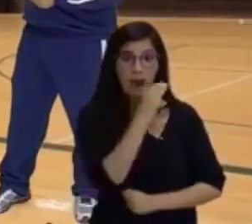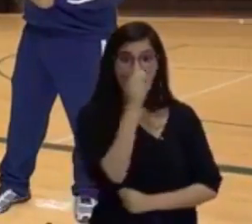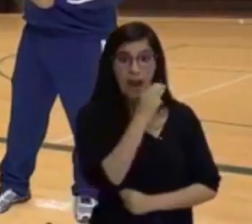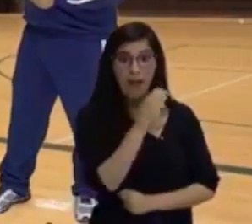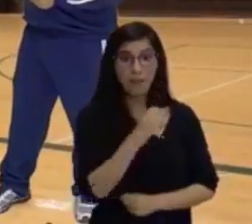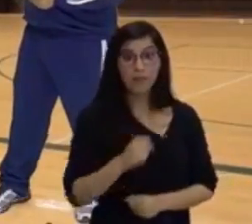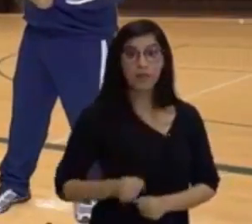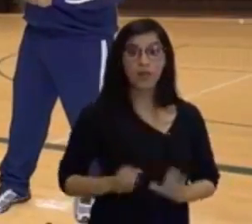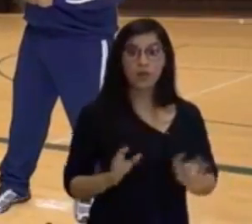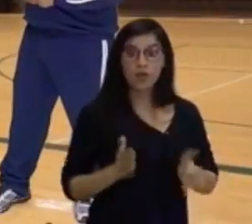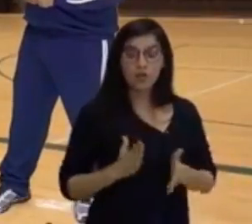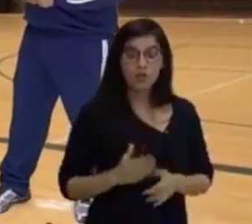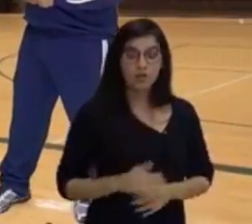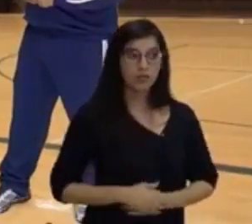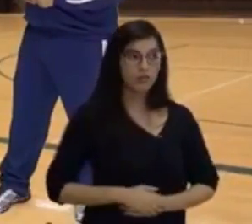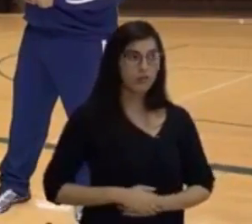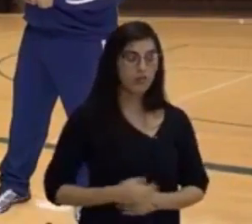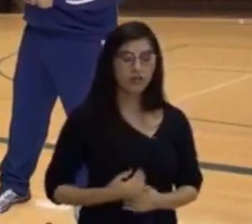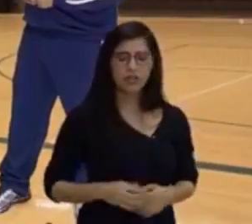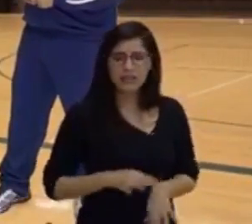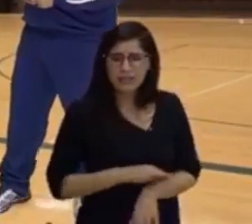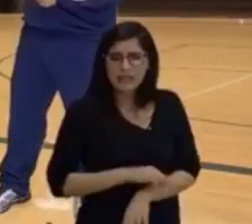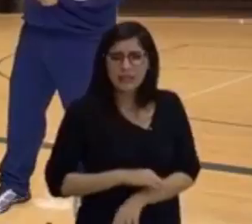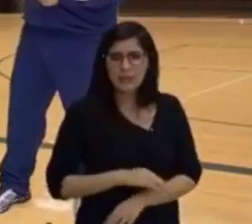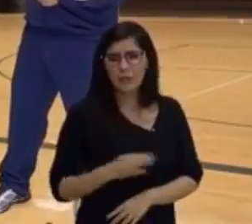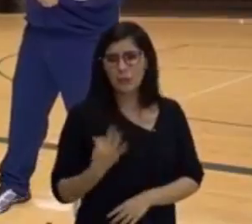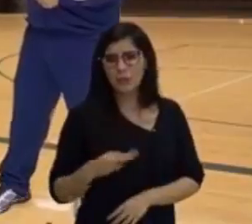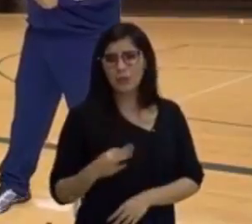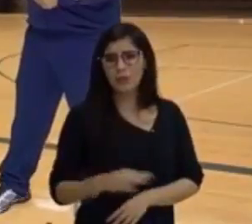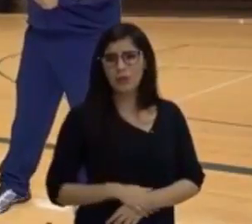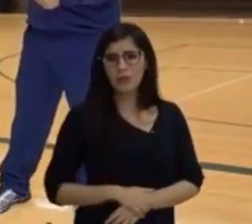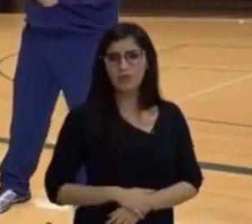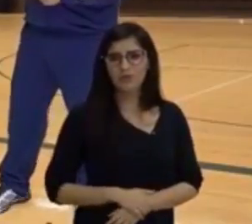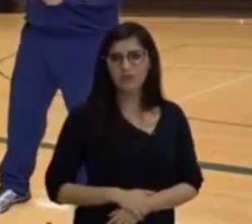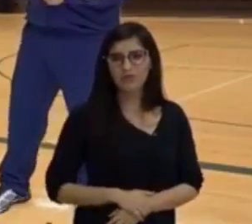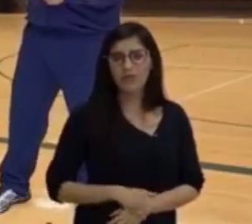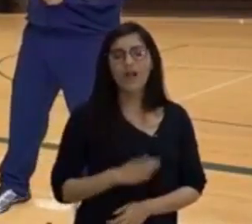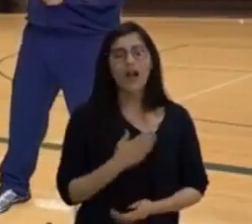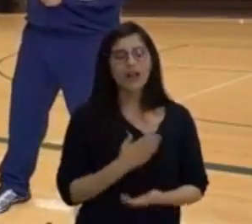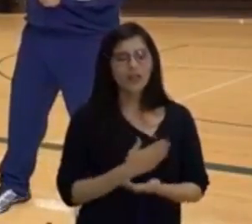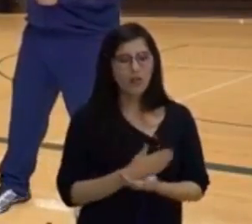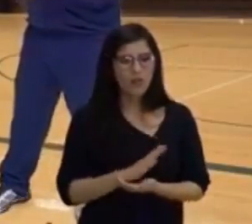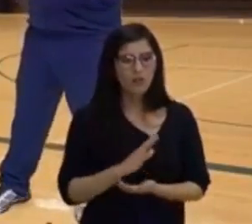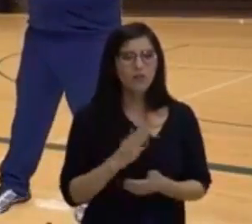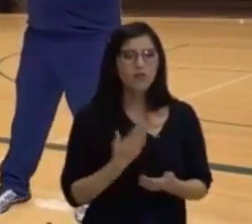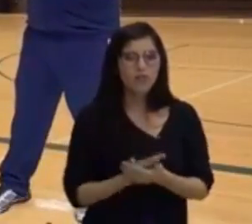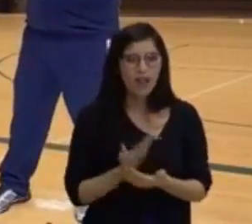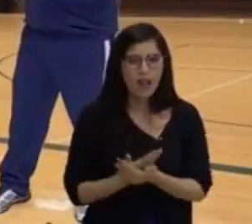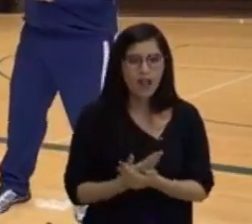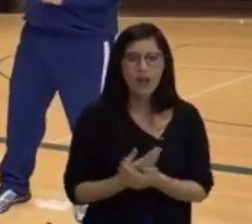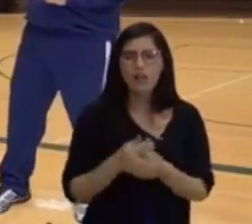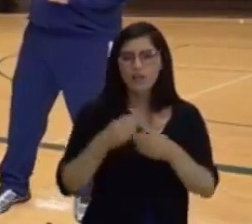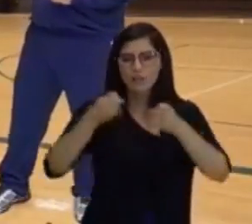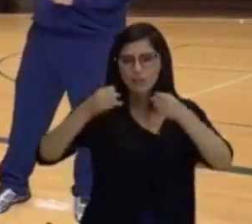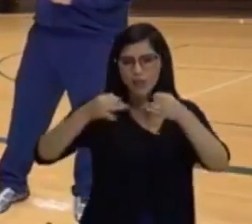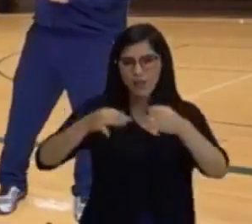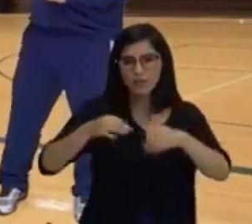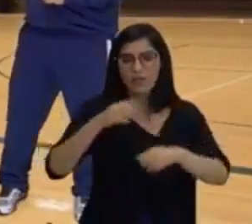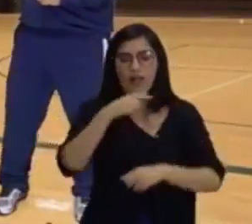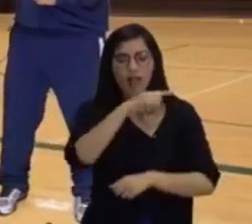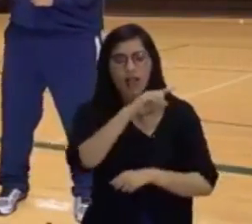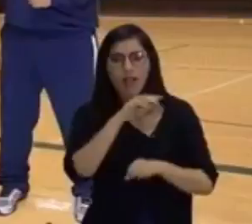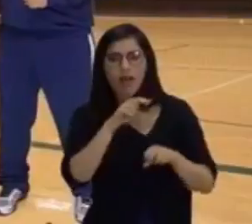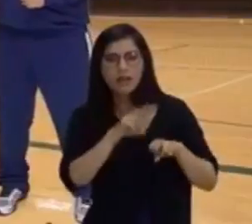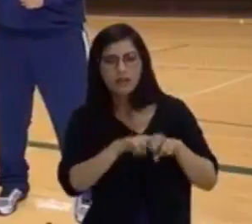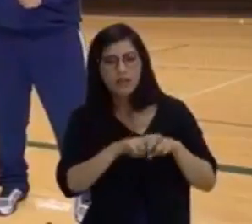dolorido. Por que eu estou assim? O senhor poderia me explicar? Posso, né? Ao longo da aula a gente vai explicar isso. Vai lá para o seu lugar, sente aí um pouquinho,